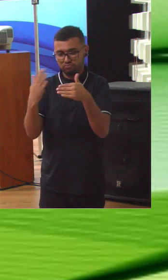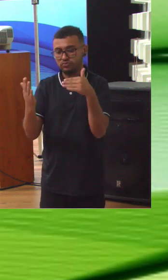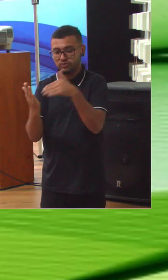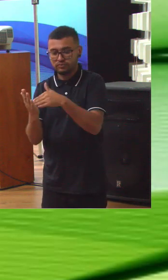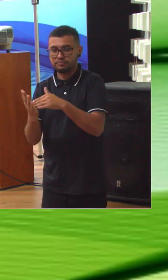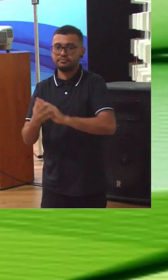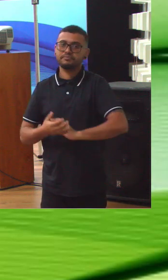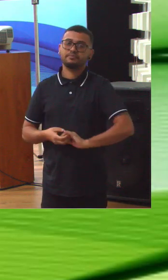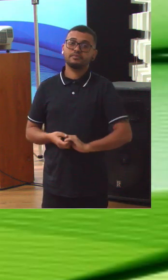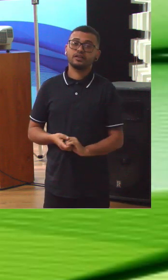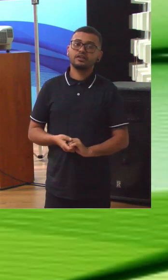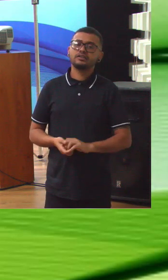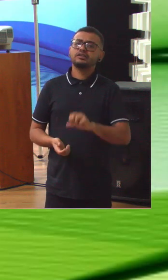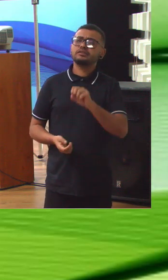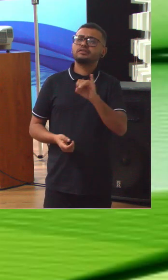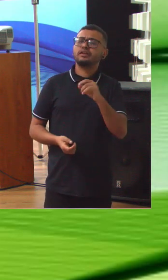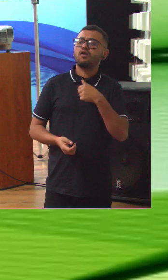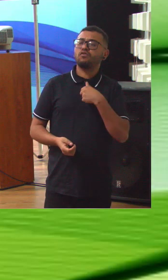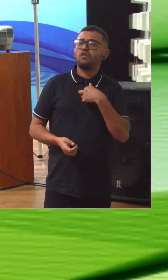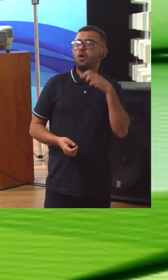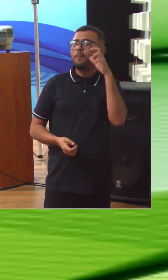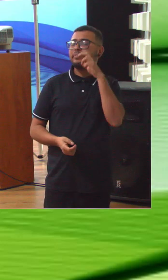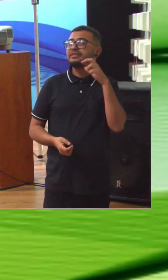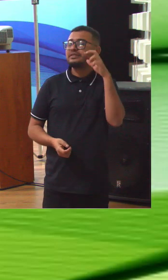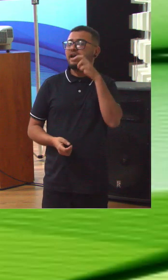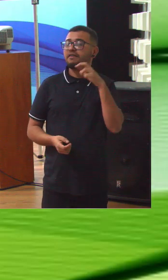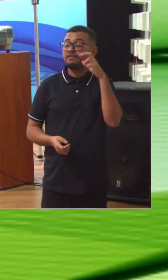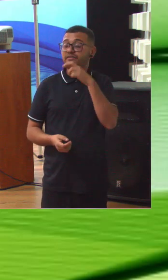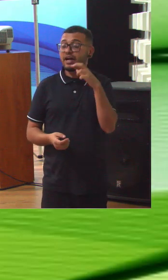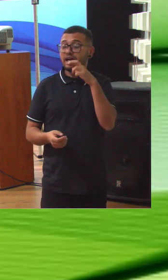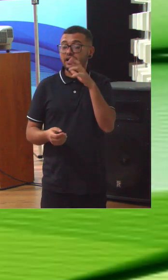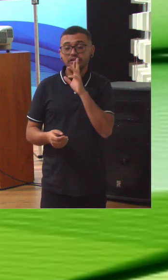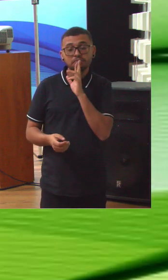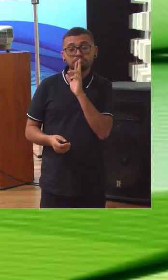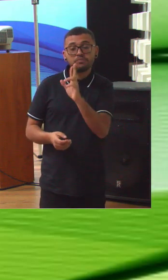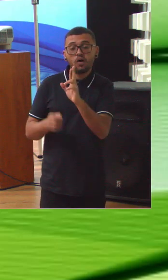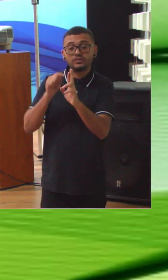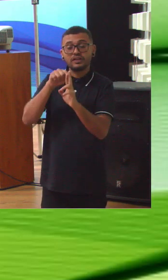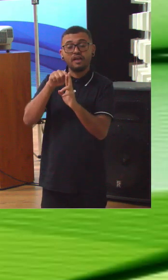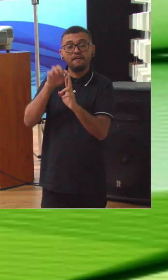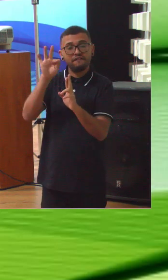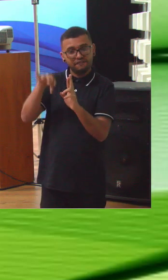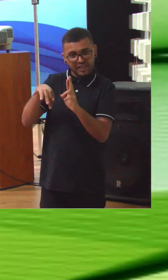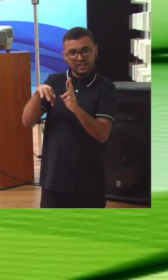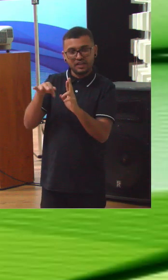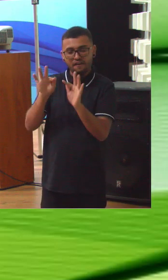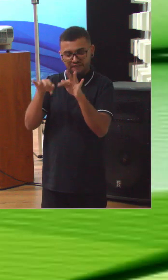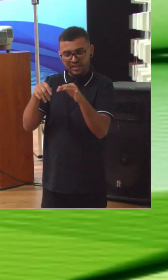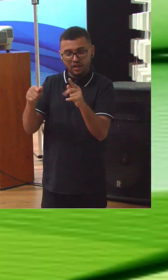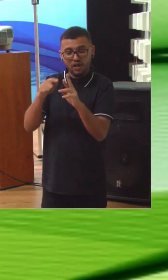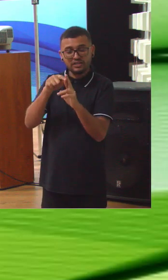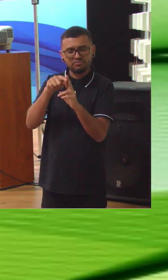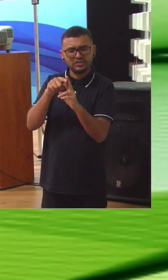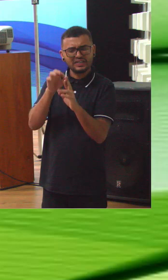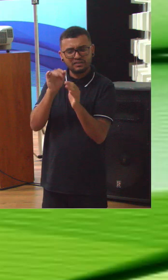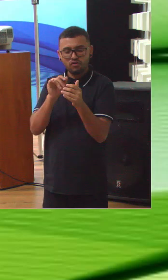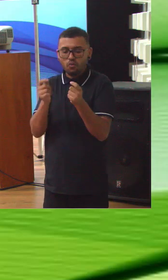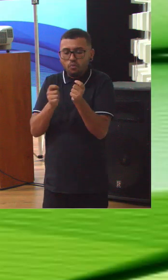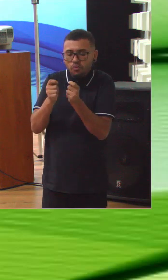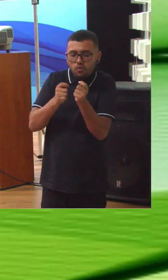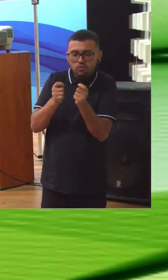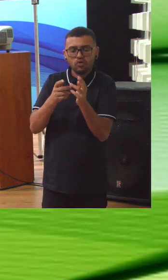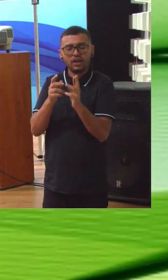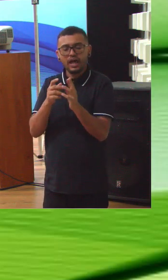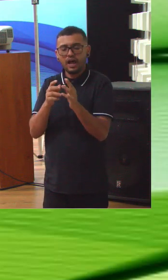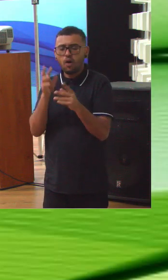últimos. Como que eu vou monitorar a entrega dos resultados finais esperados, e também como é eu vou monitorar